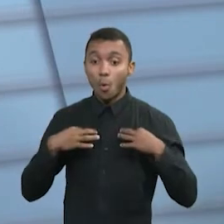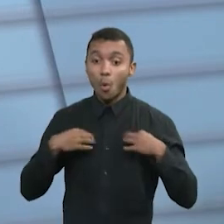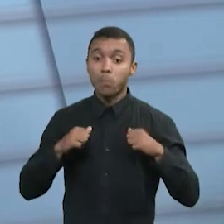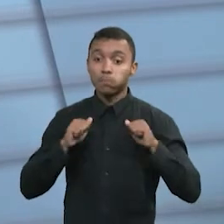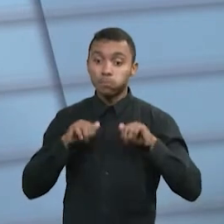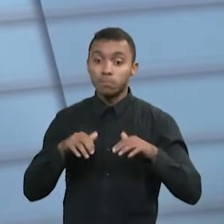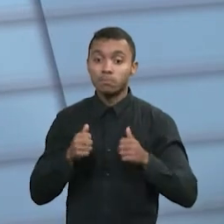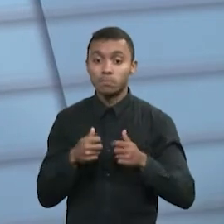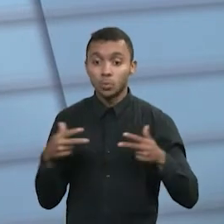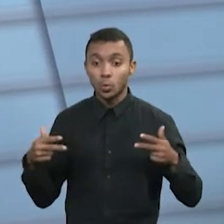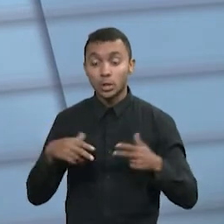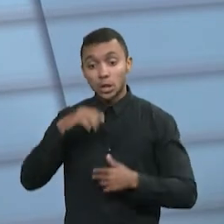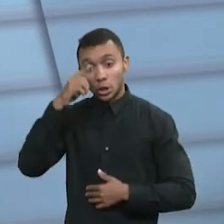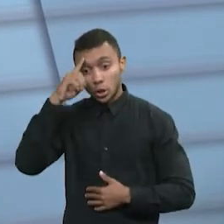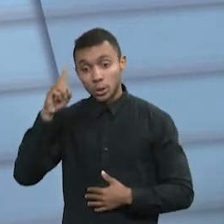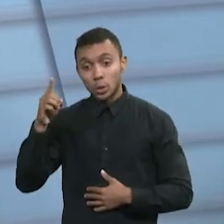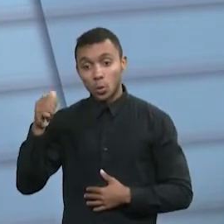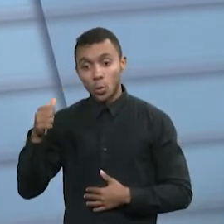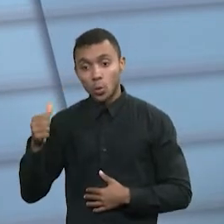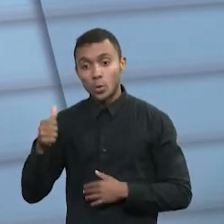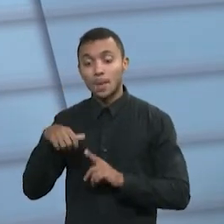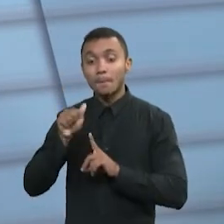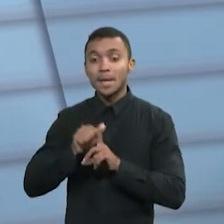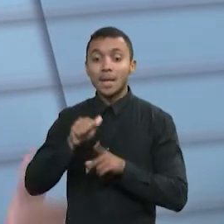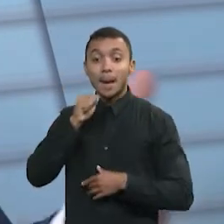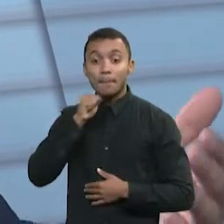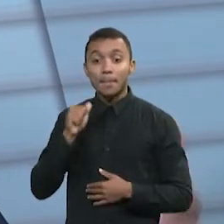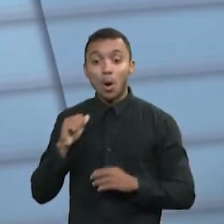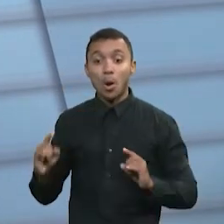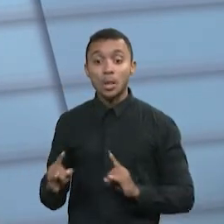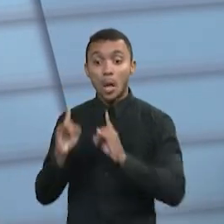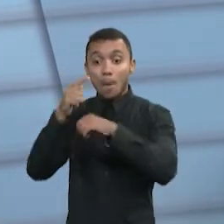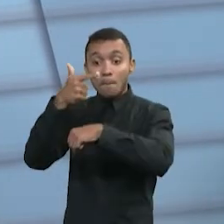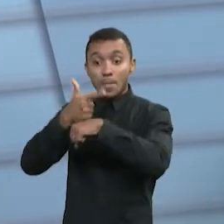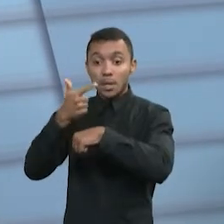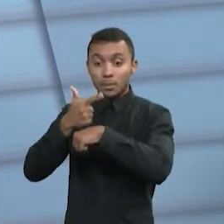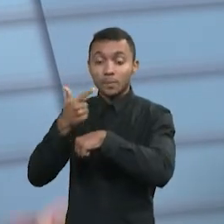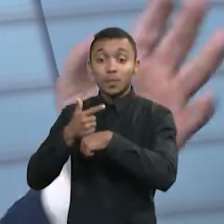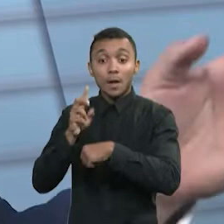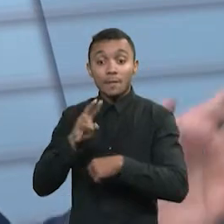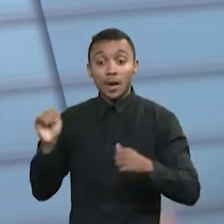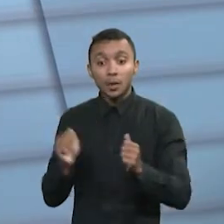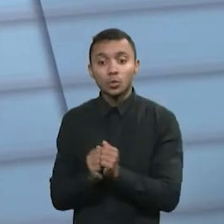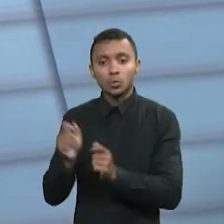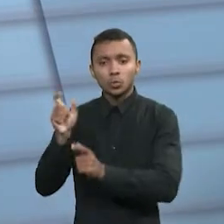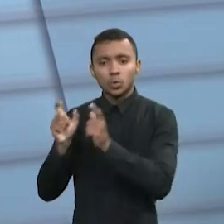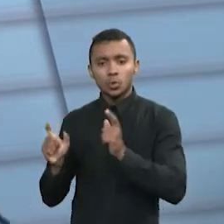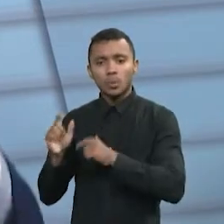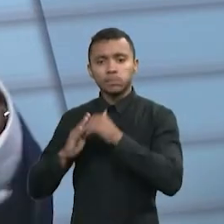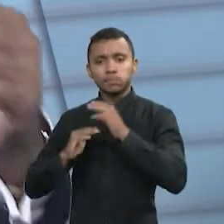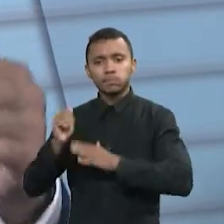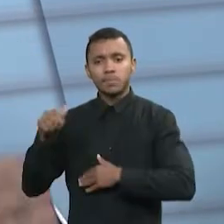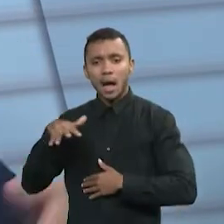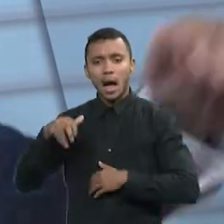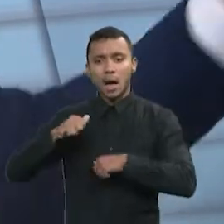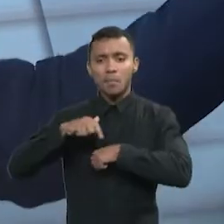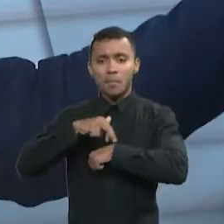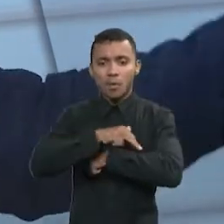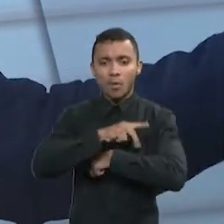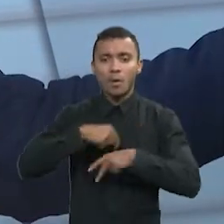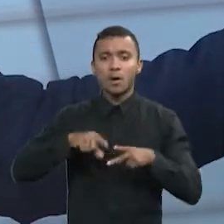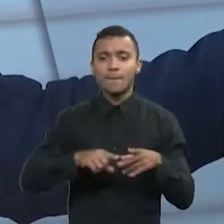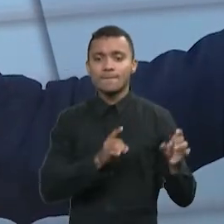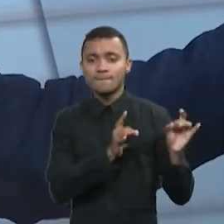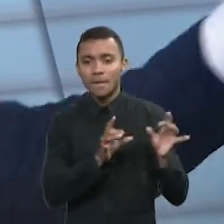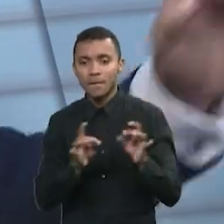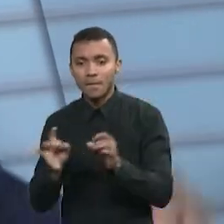11 de abril. 11 de abril. No Luzeiros. No Luzeiros. Na oportunidade, estaremos lá com especialistas de moda, especialista em vendas, especialista